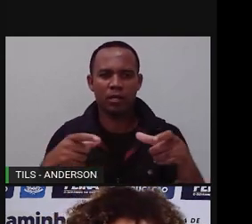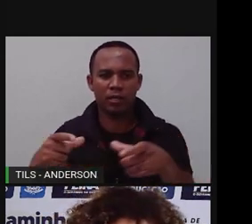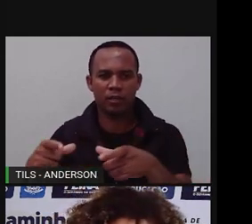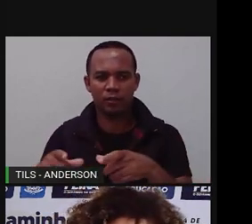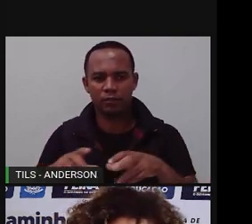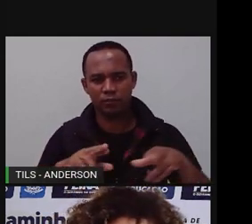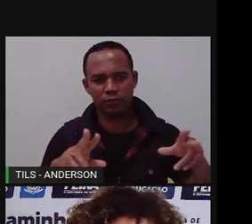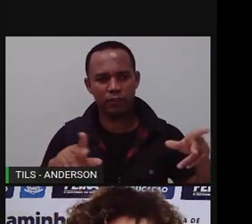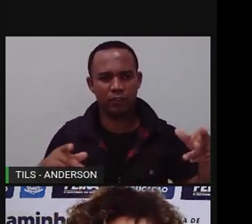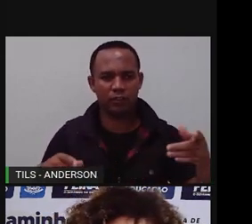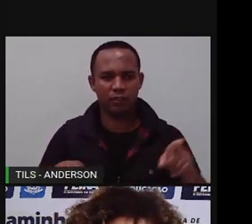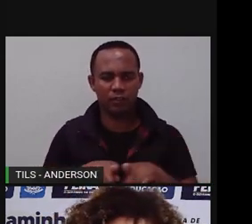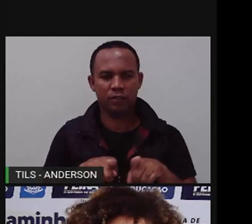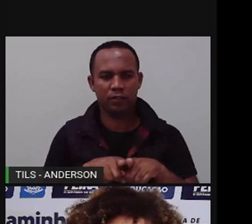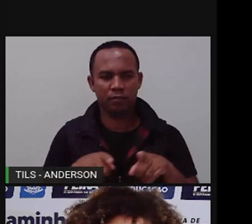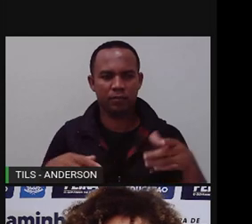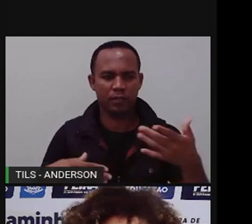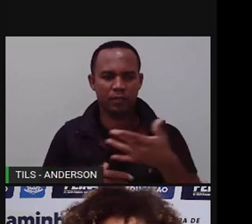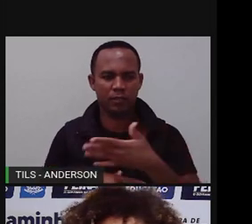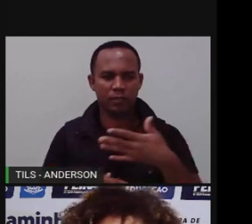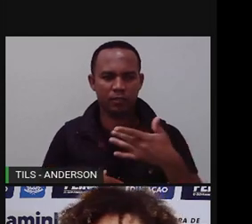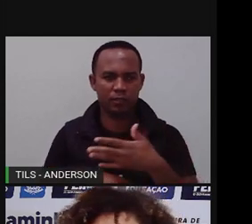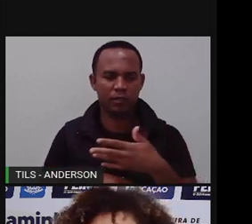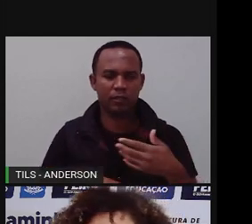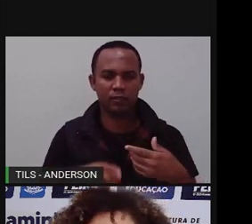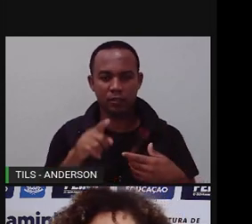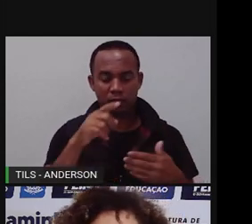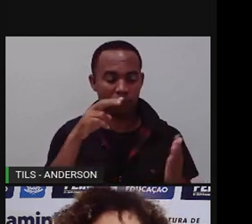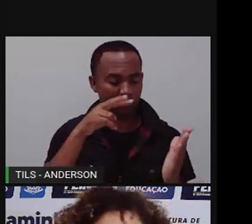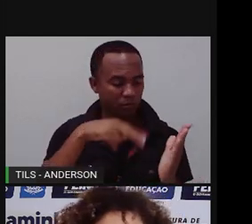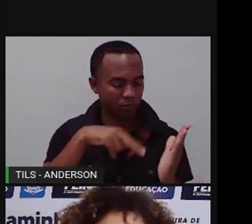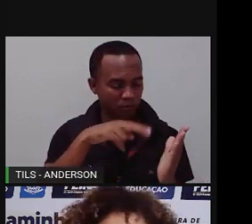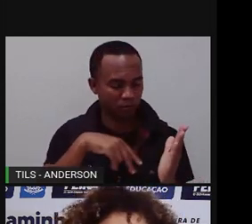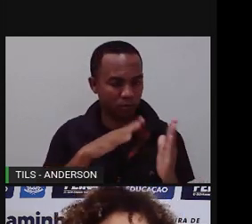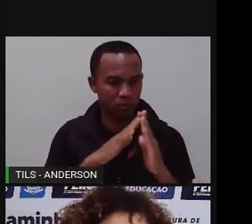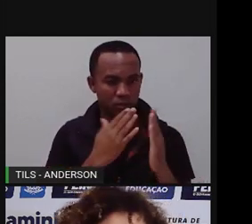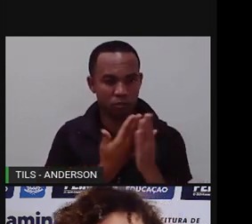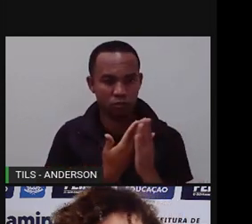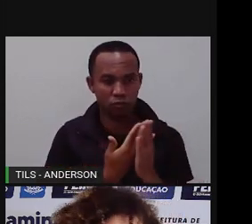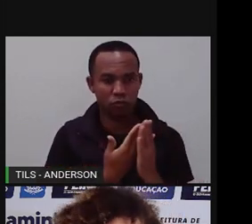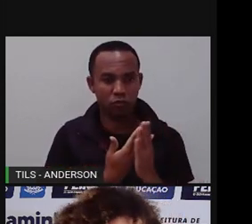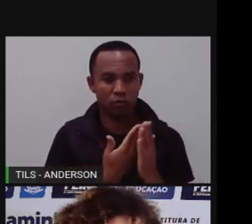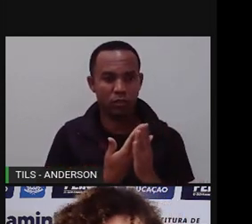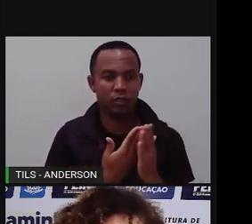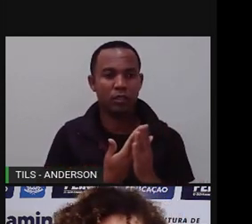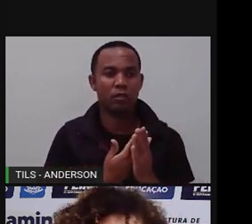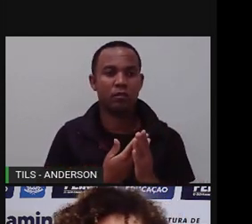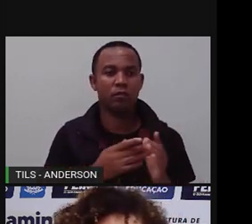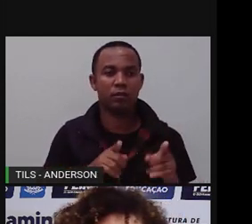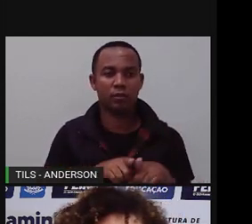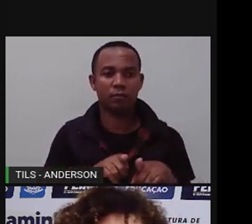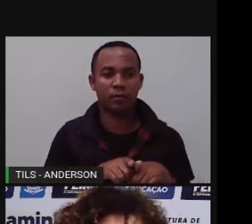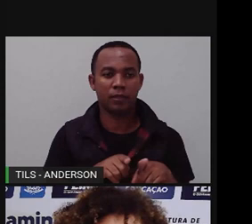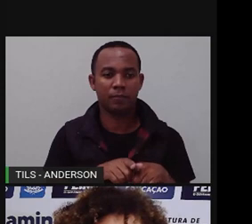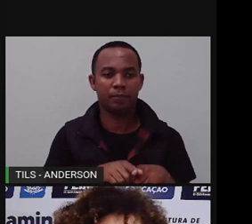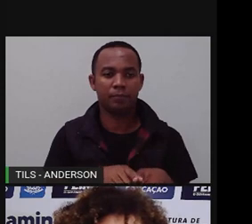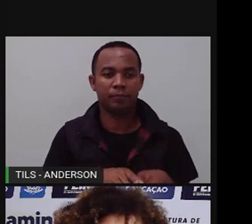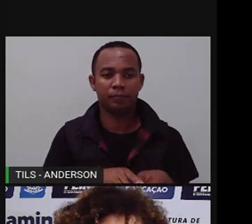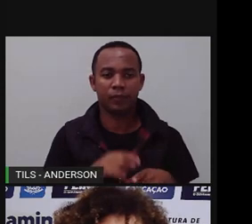cidade. Eu li, inclusive, estudando para a aula, que a Rua Nova seria um quilombo urbano. Interessante, né?